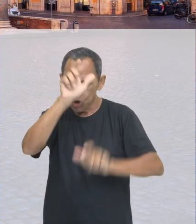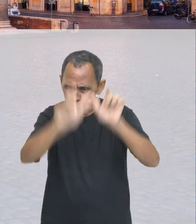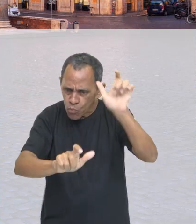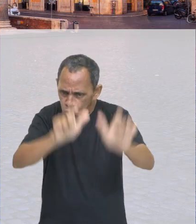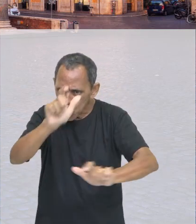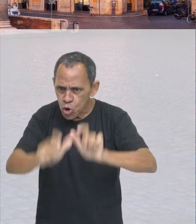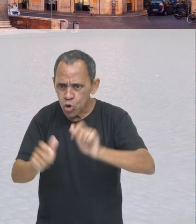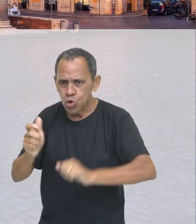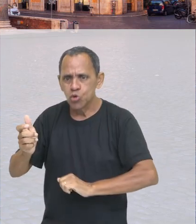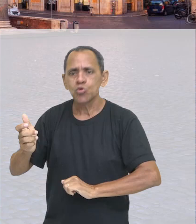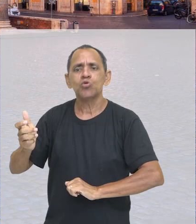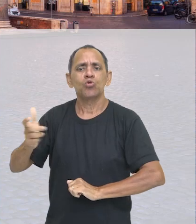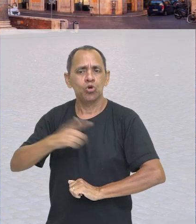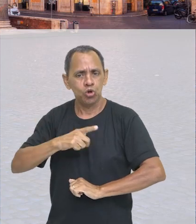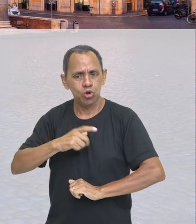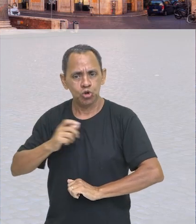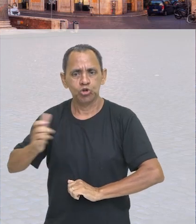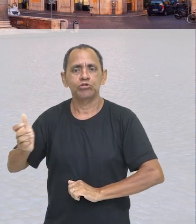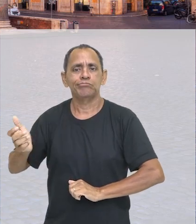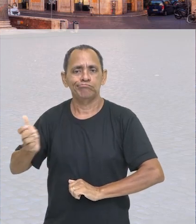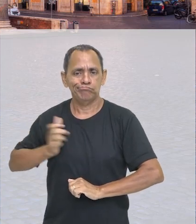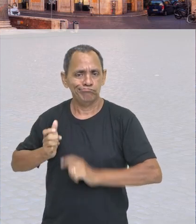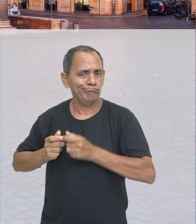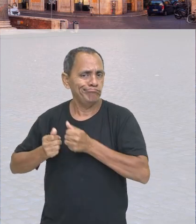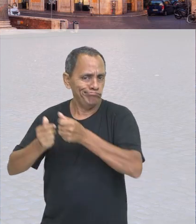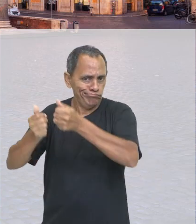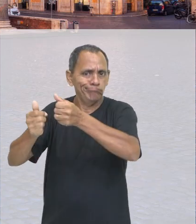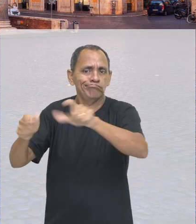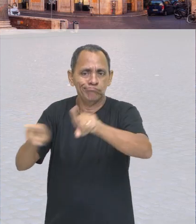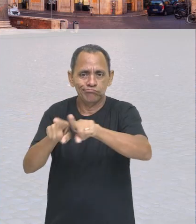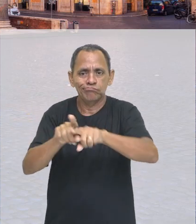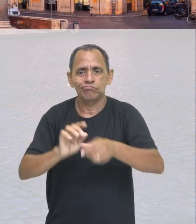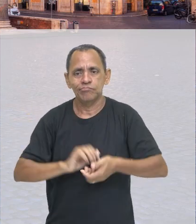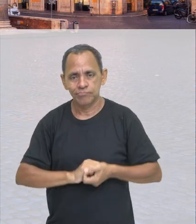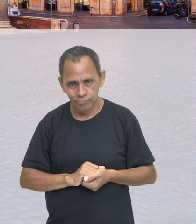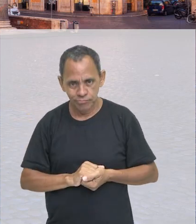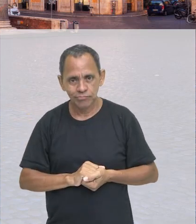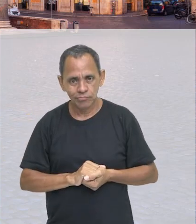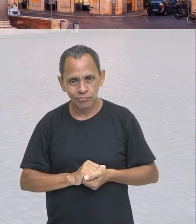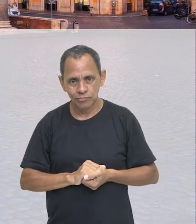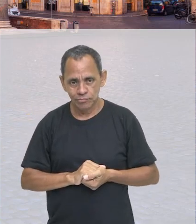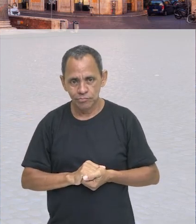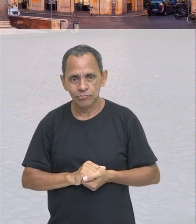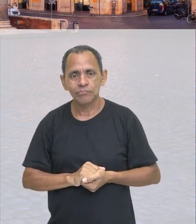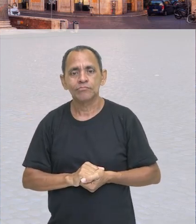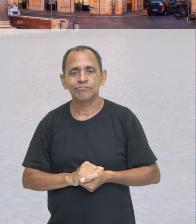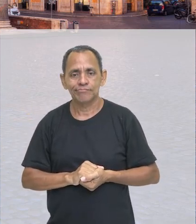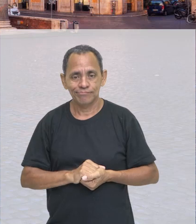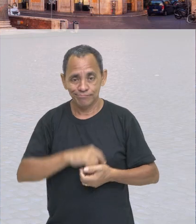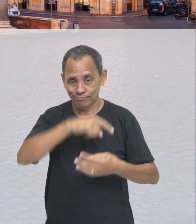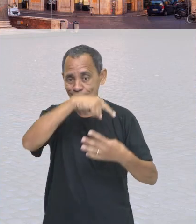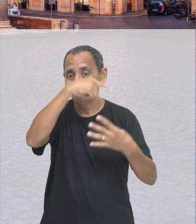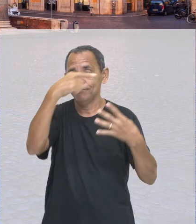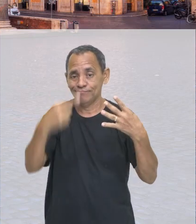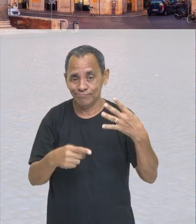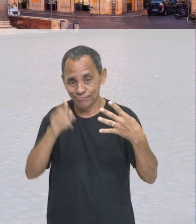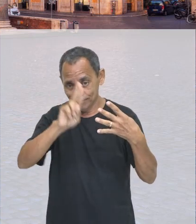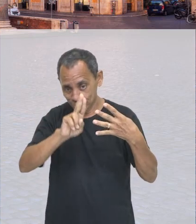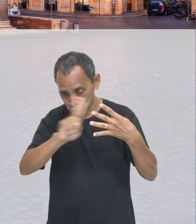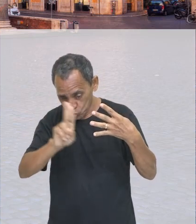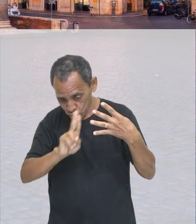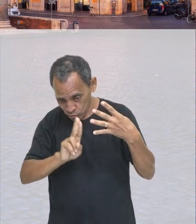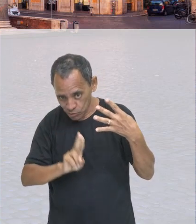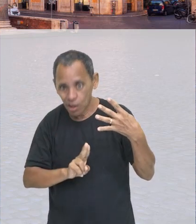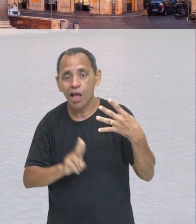essas especiarias como formas de fazer chá, né? Alguns produtos como canela, cravo, são utilizados para chá,